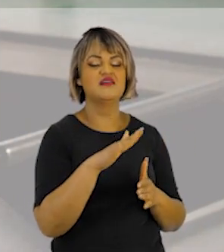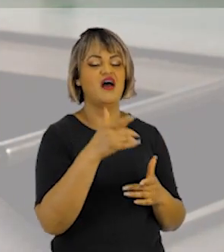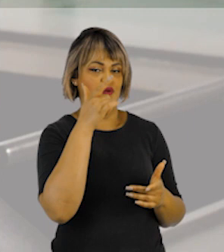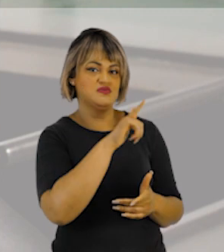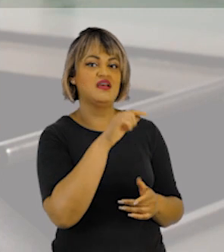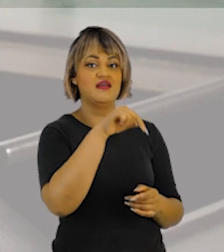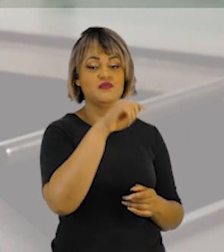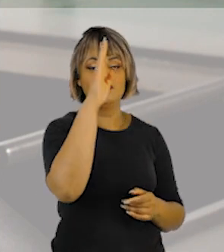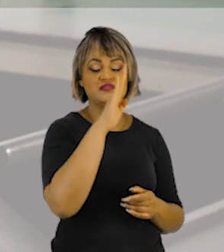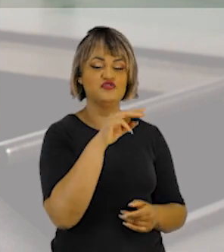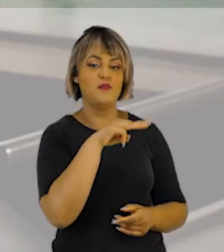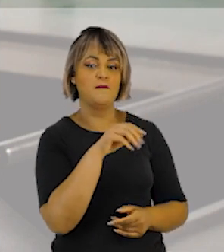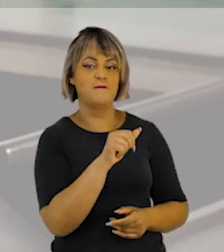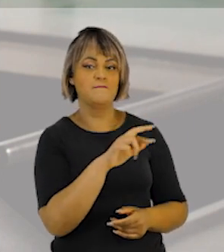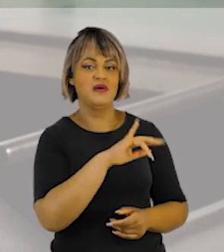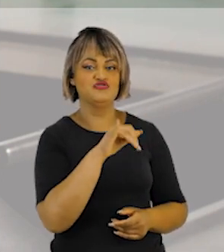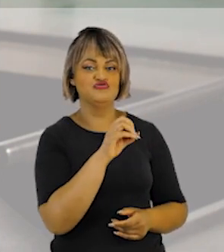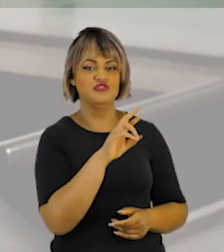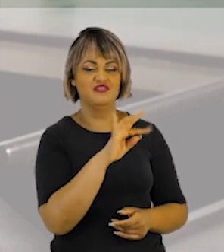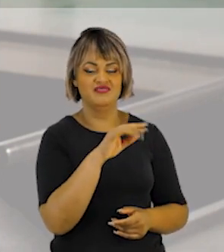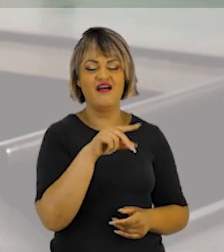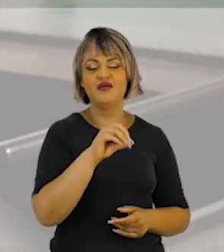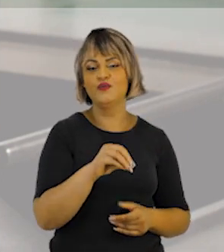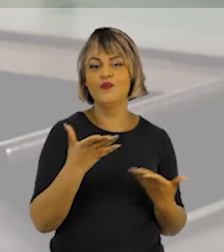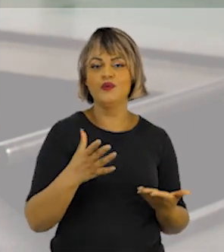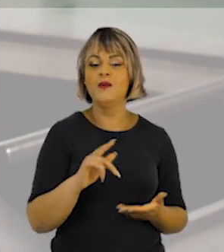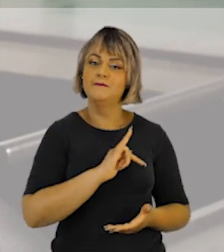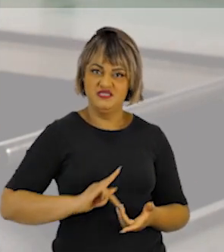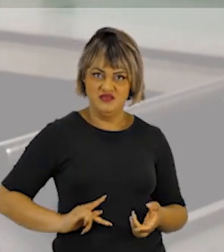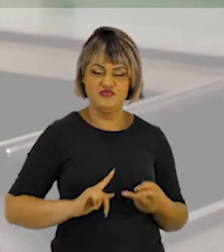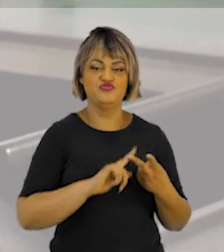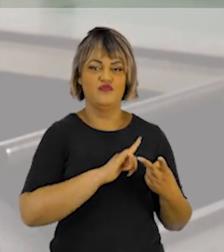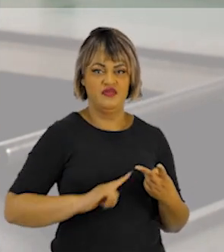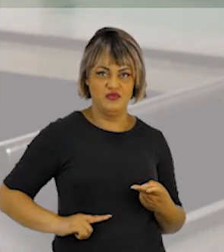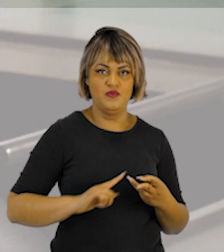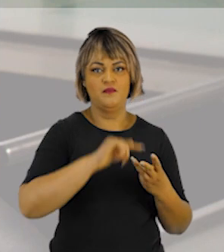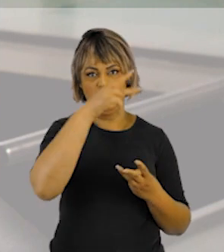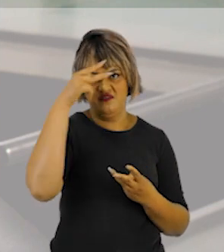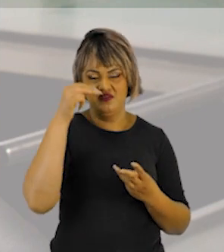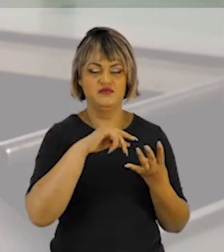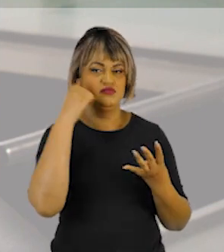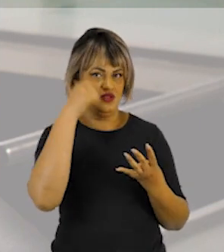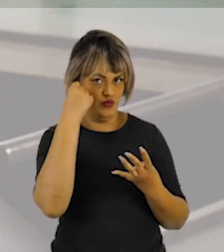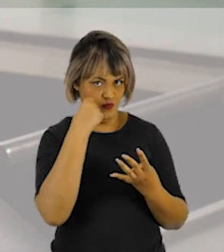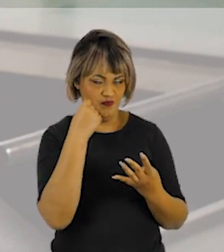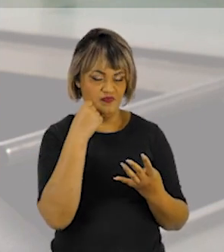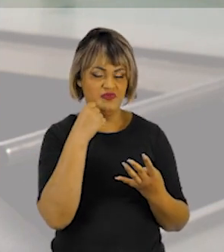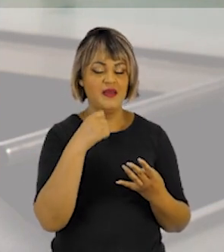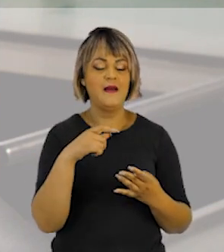majoritário é adotado no Brasil, nas eleições para presidente da República, governador, prefeitos e senadores.